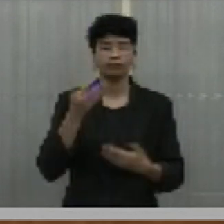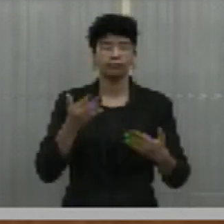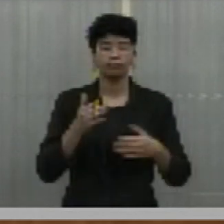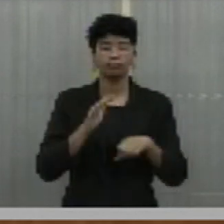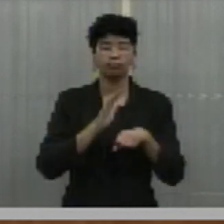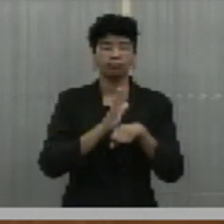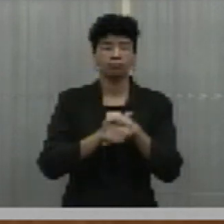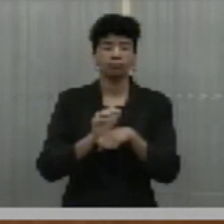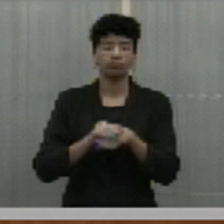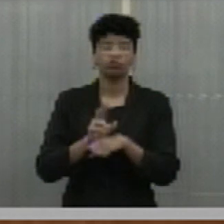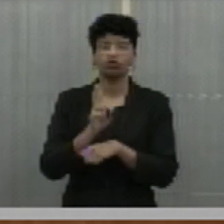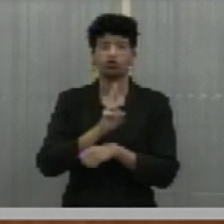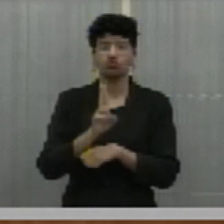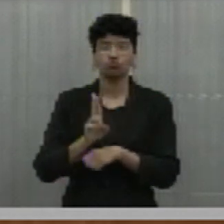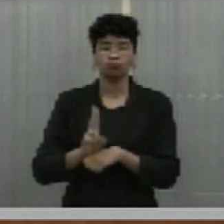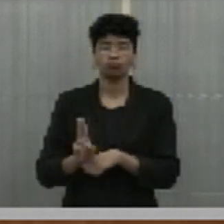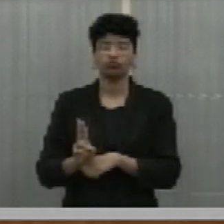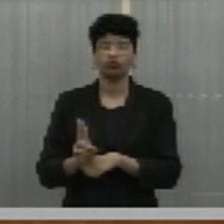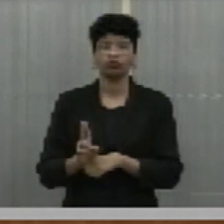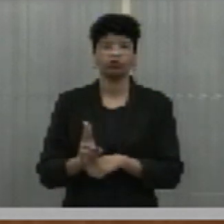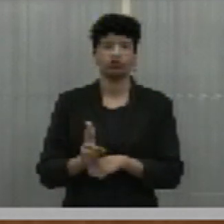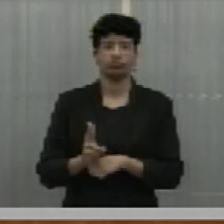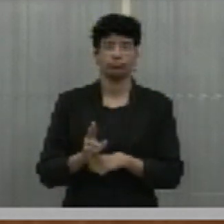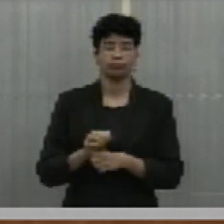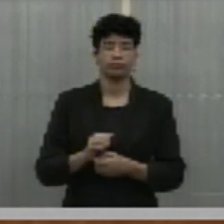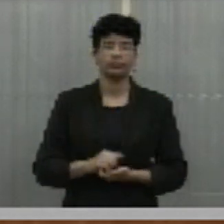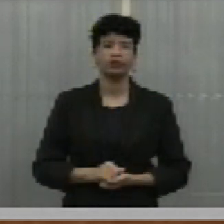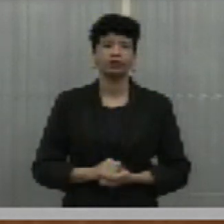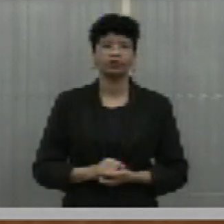a chamada nominal e posterior apuração.